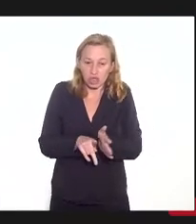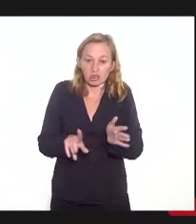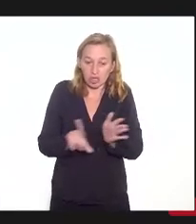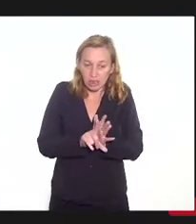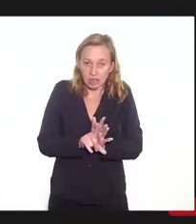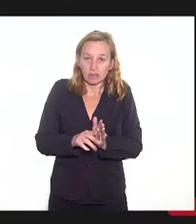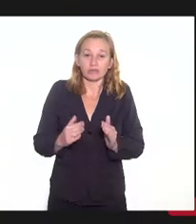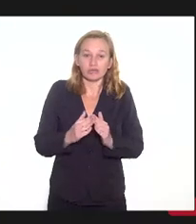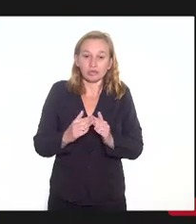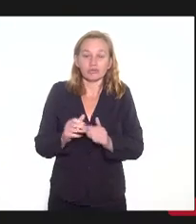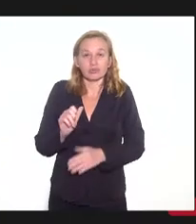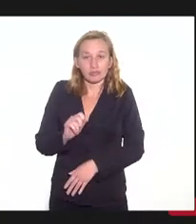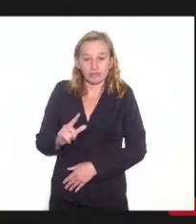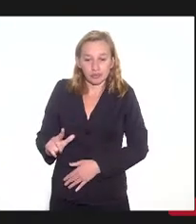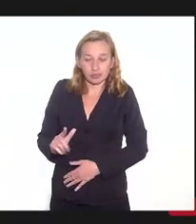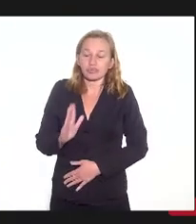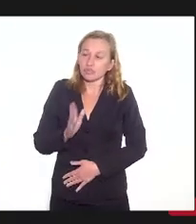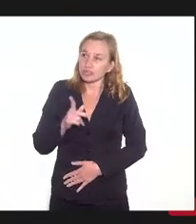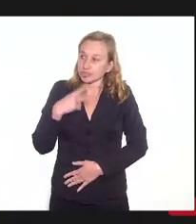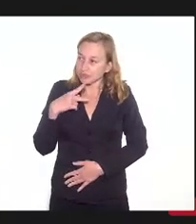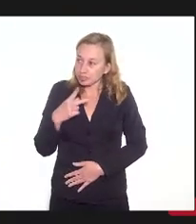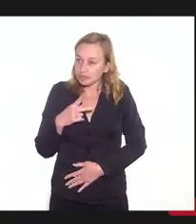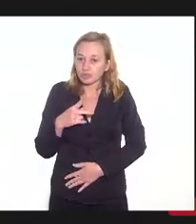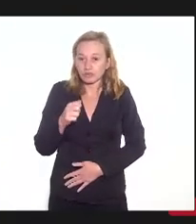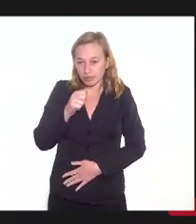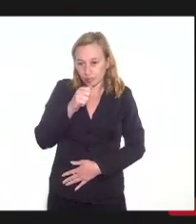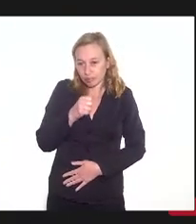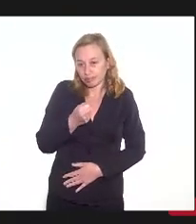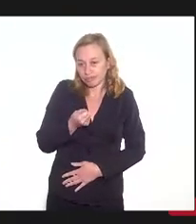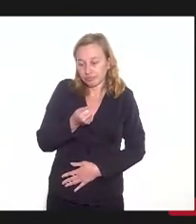enviar, eu cheguei a falar com o presidente